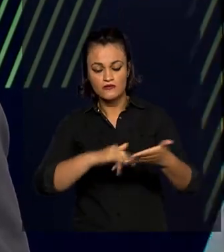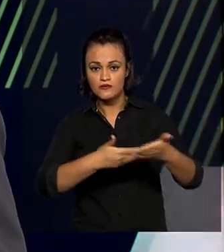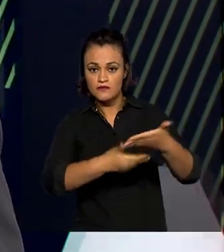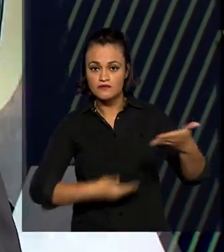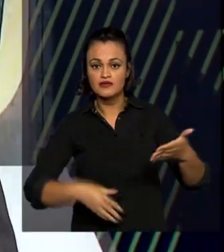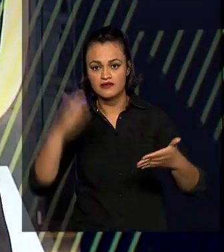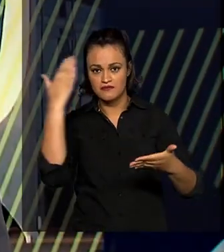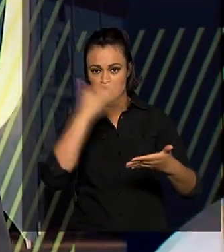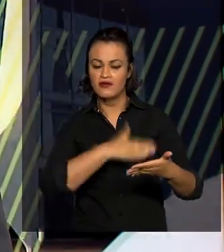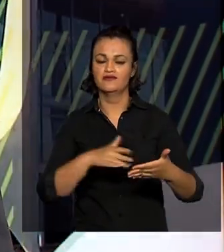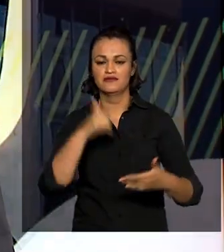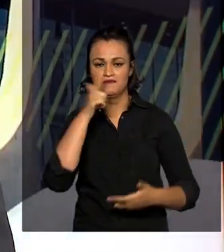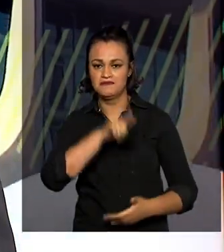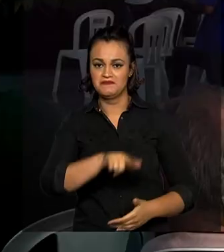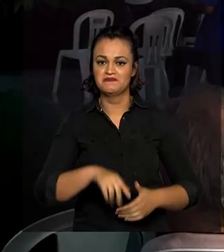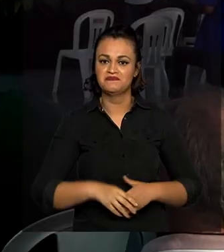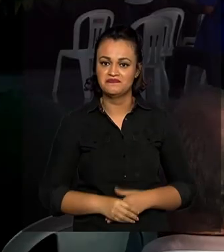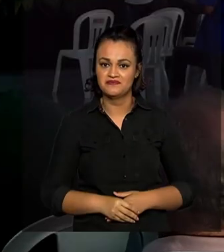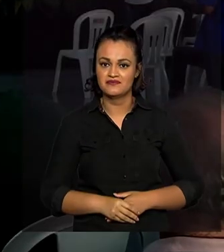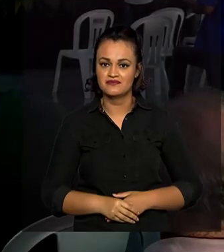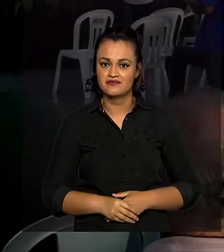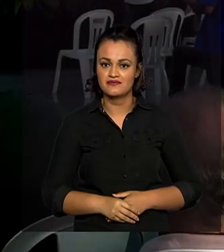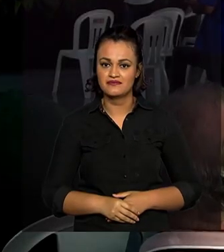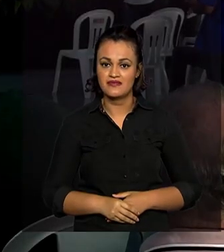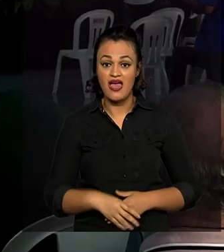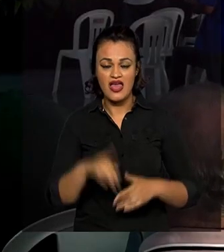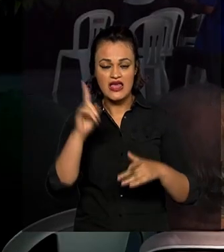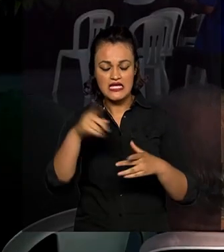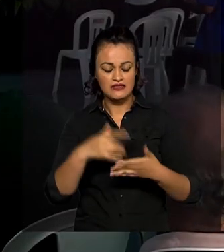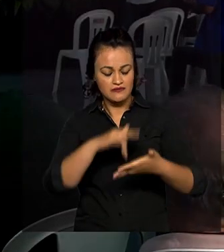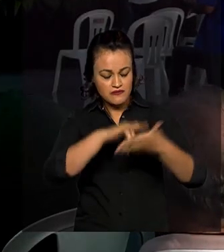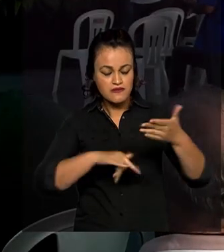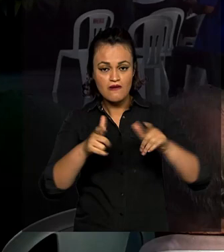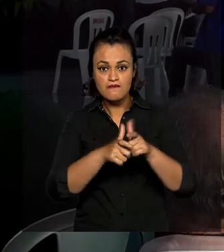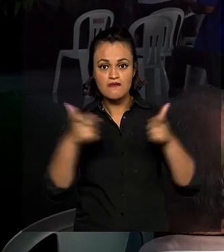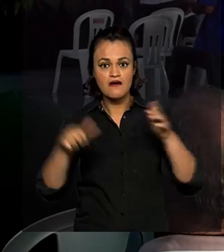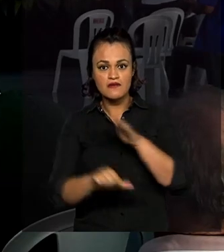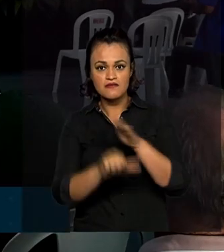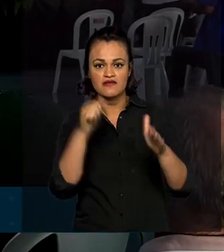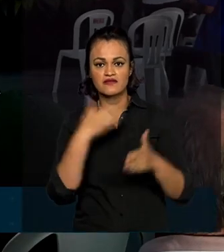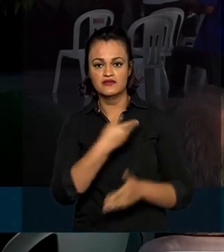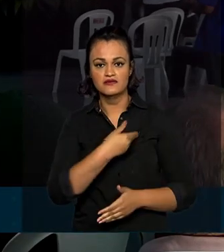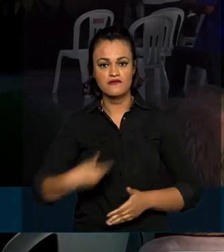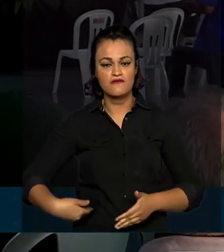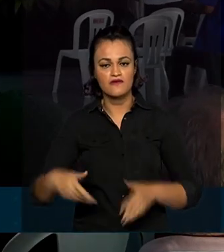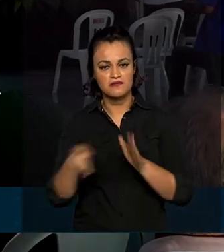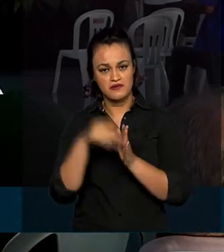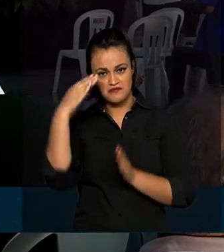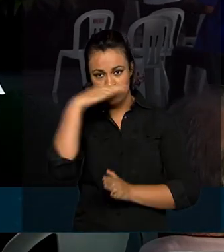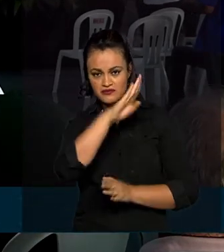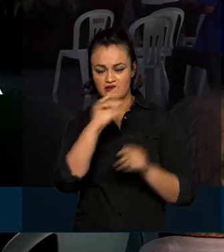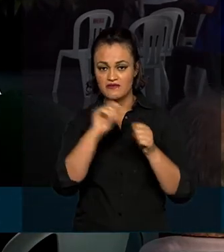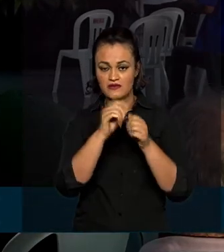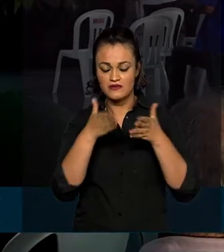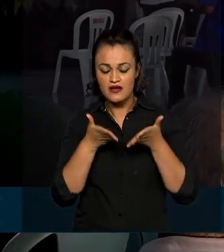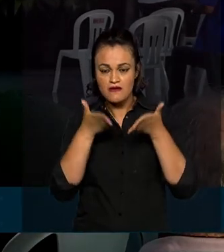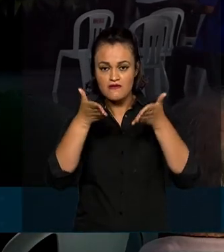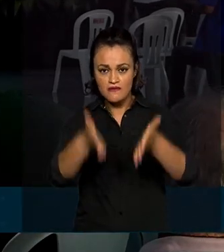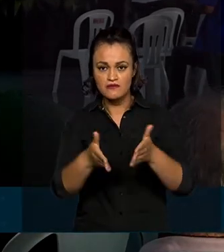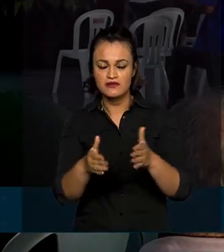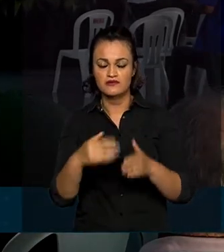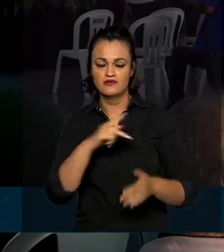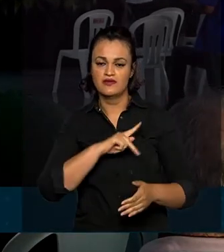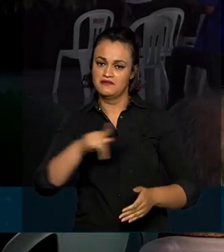propriedade rural. Essa é a maior entrega de títulos feita pelo governo Jair Bolsonaro desde que ele assumiu a